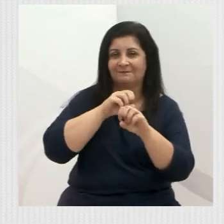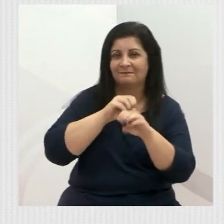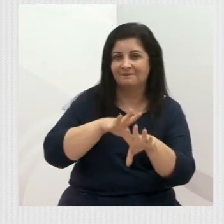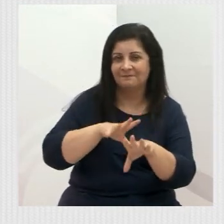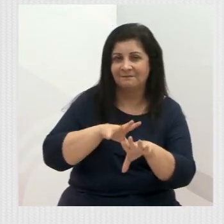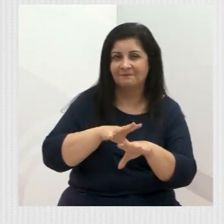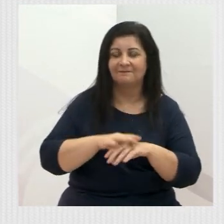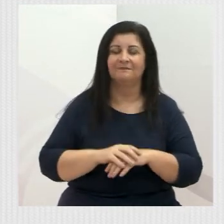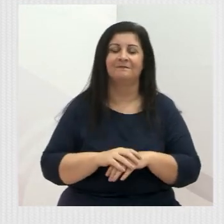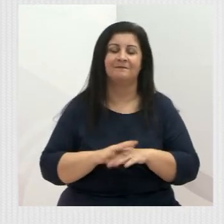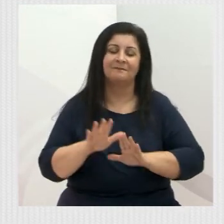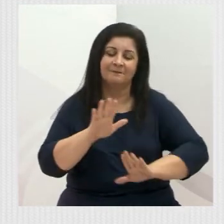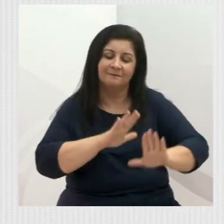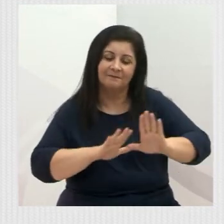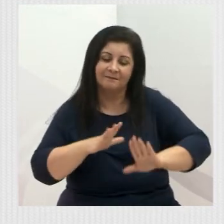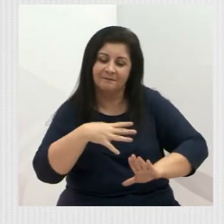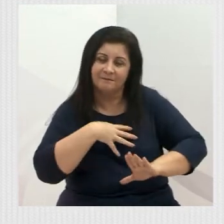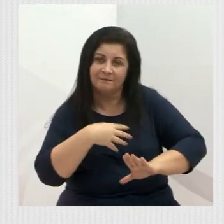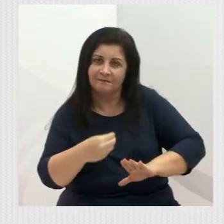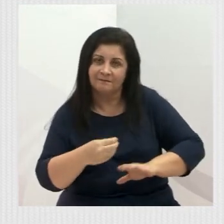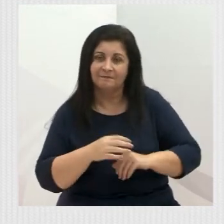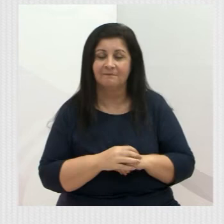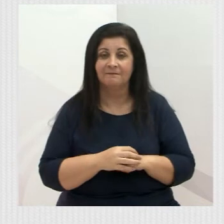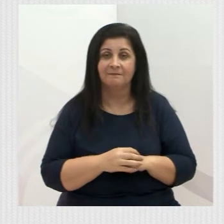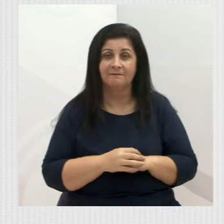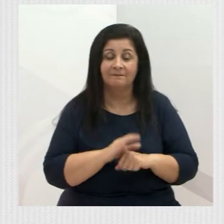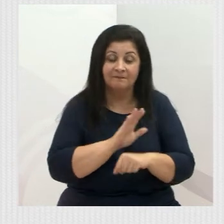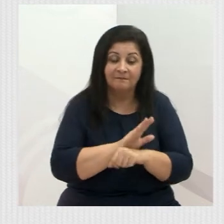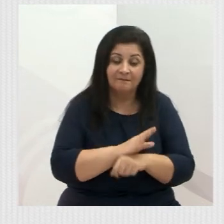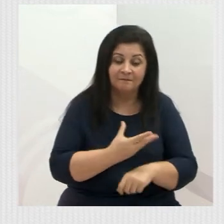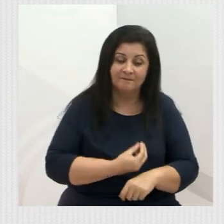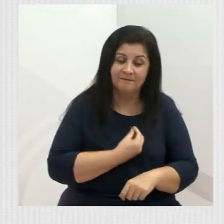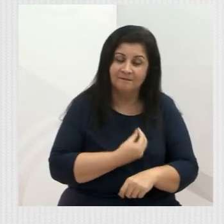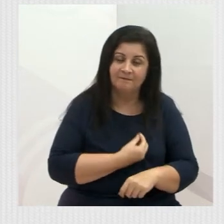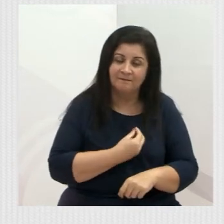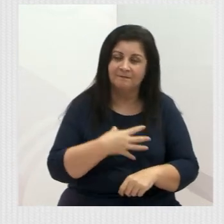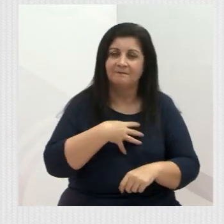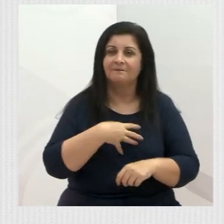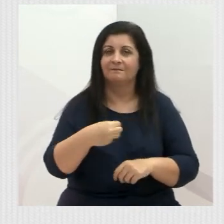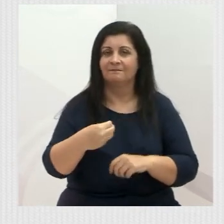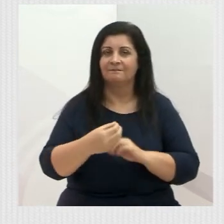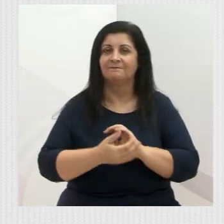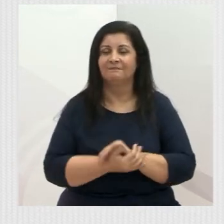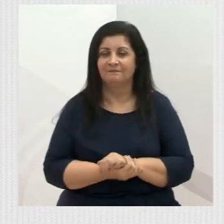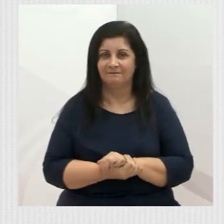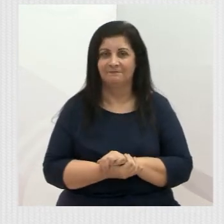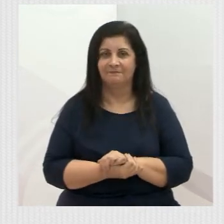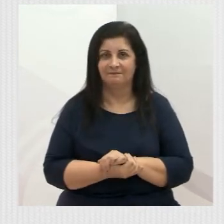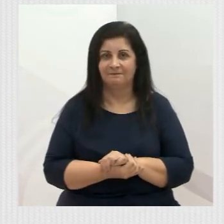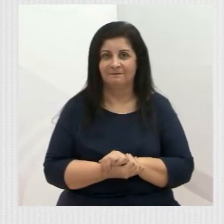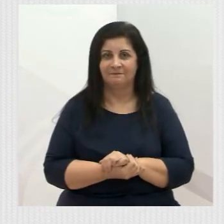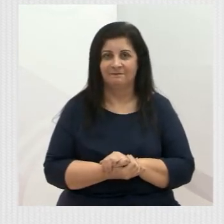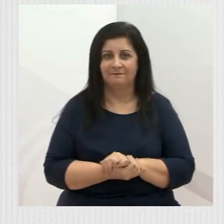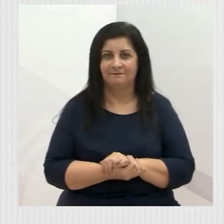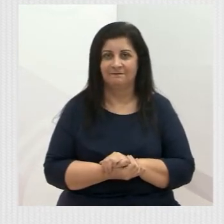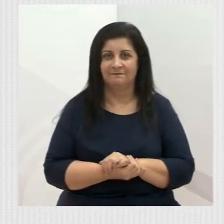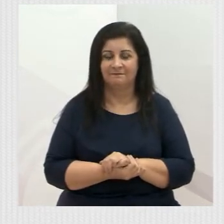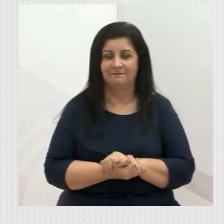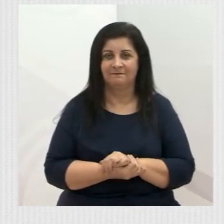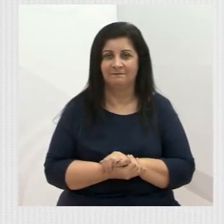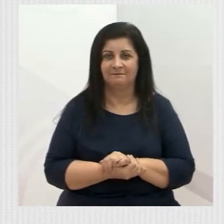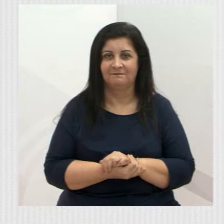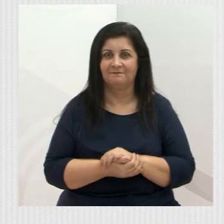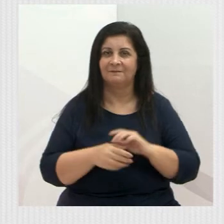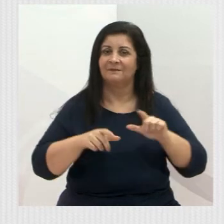zelar pelos filhos, é participar da vida dos filhos, é ter vida de, como se diz,